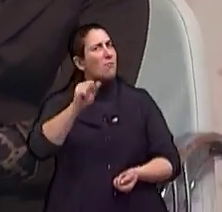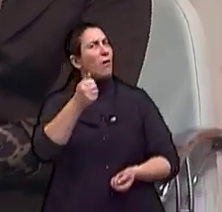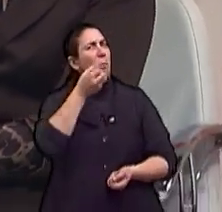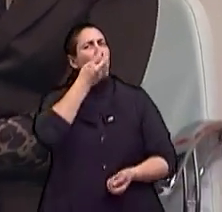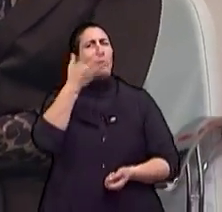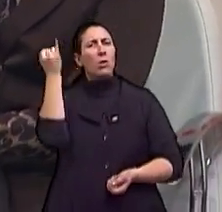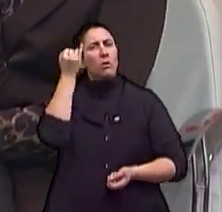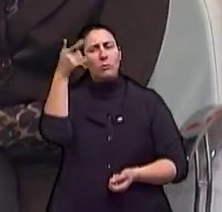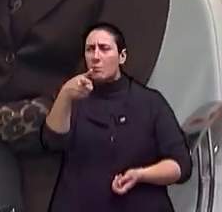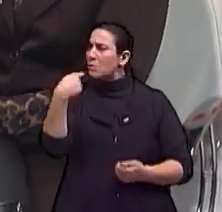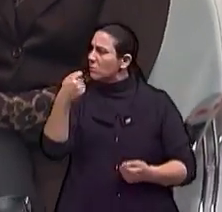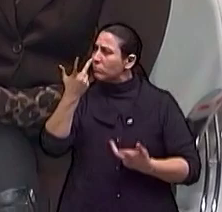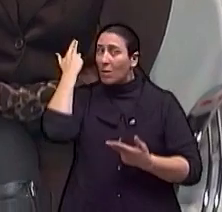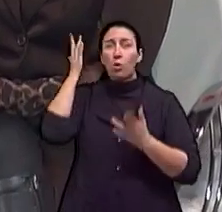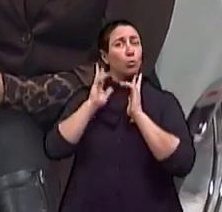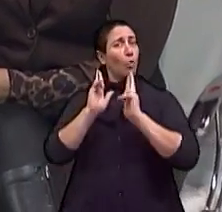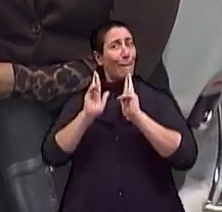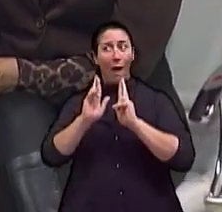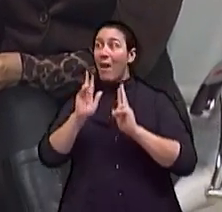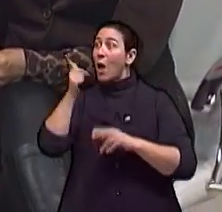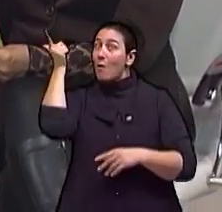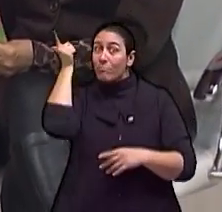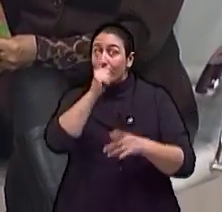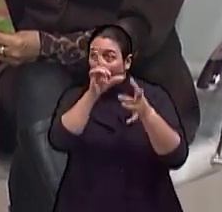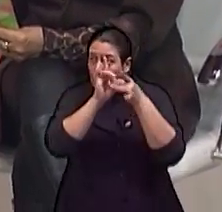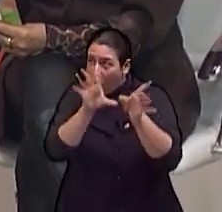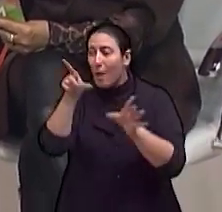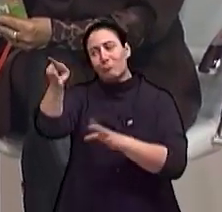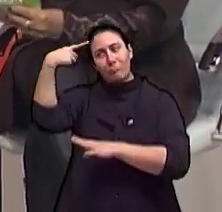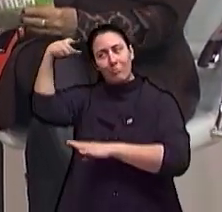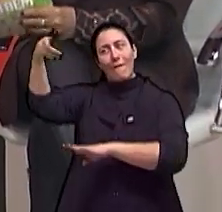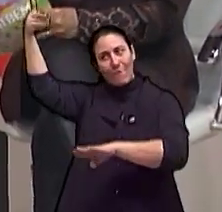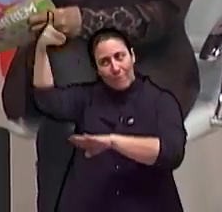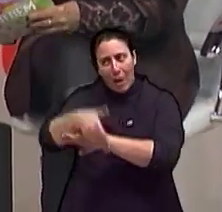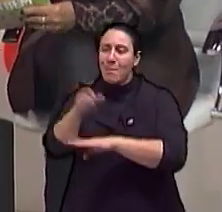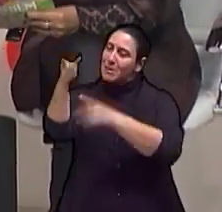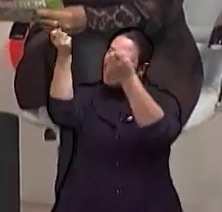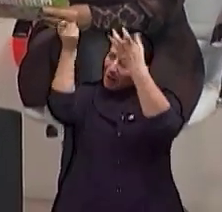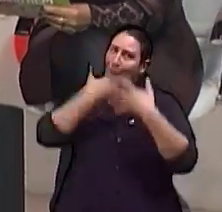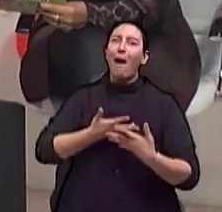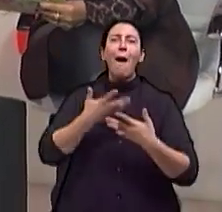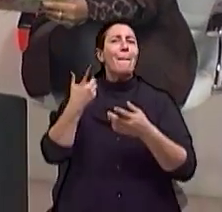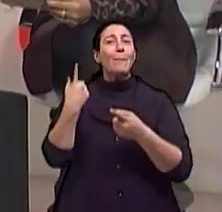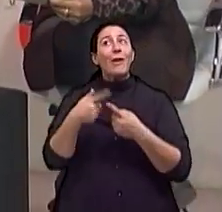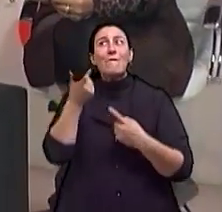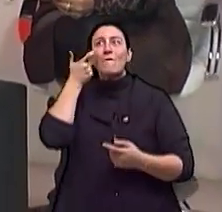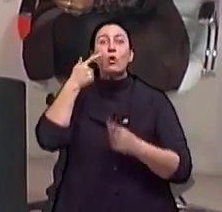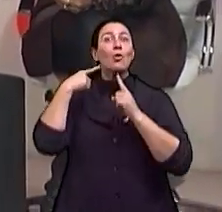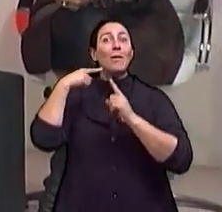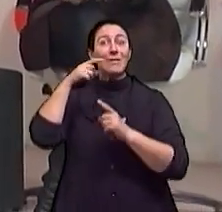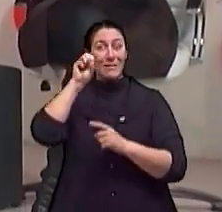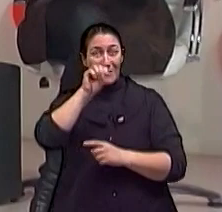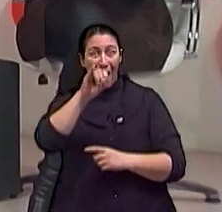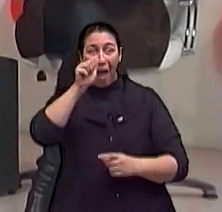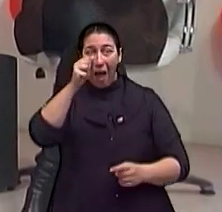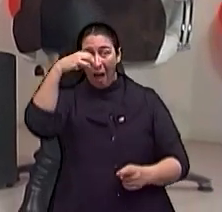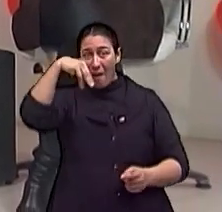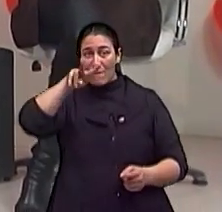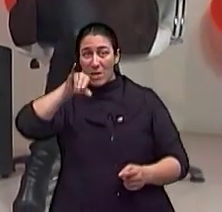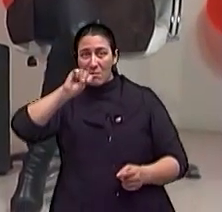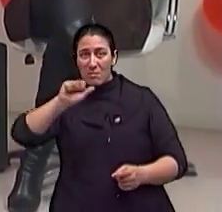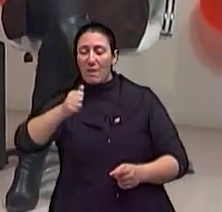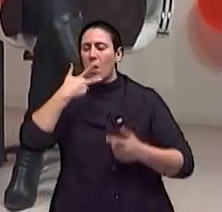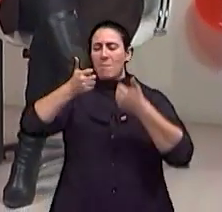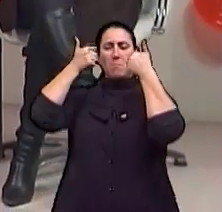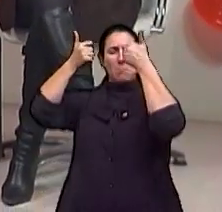venha aqui no nosso programa para contar isso para a gente. Está combinado? Se Deus Está combinado. Ele vem aqui no Viva Bem contar quando for dado realmente que a gente